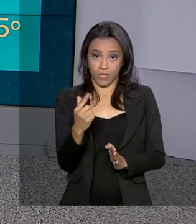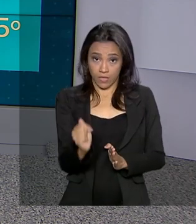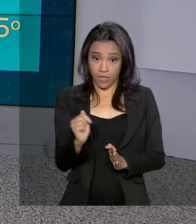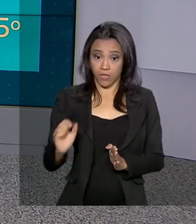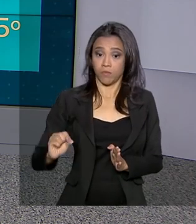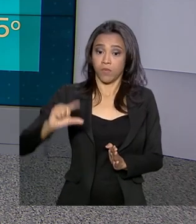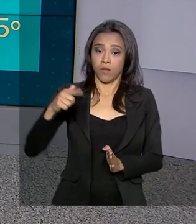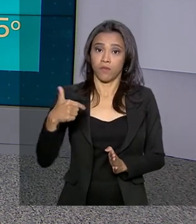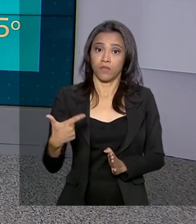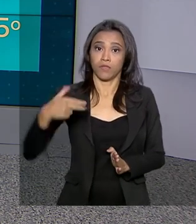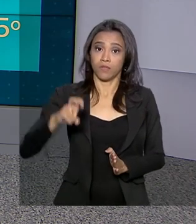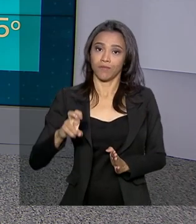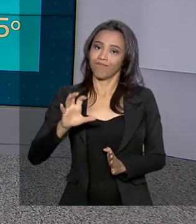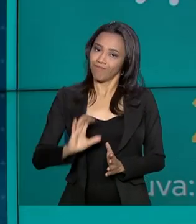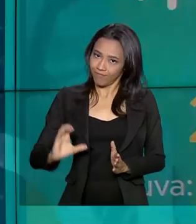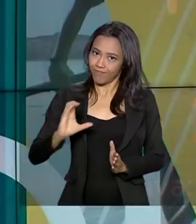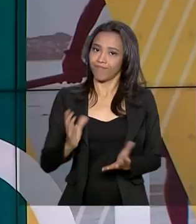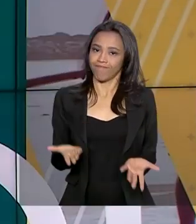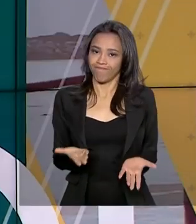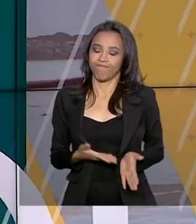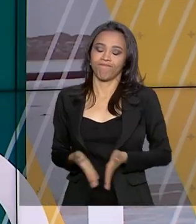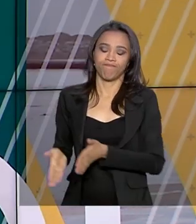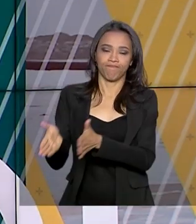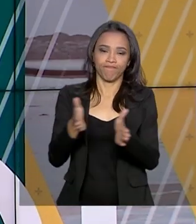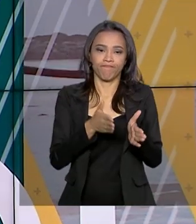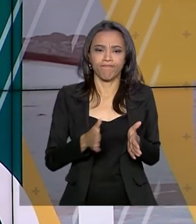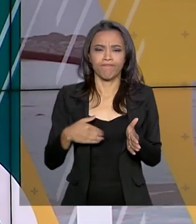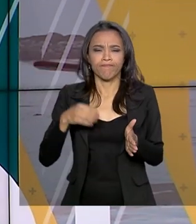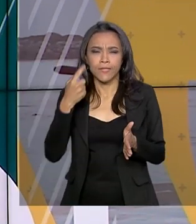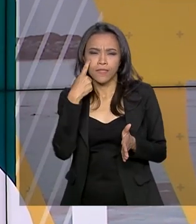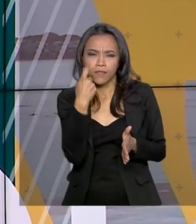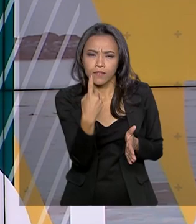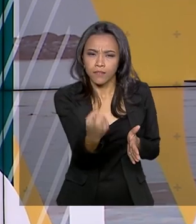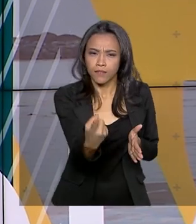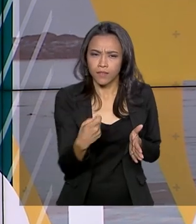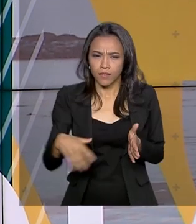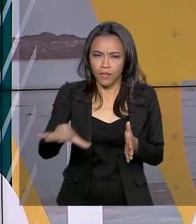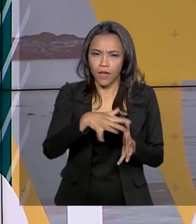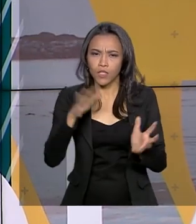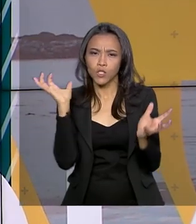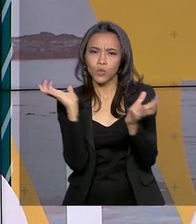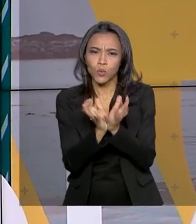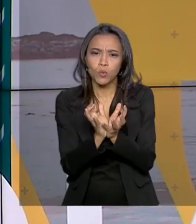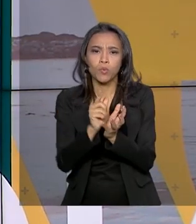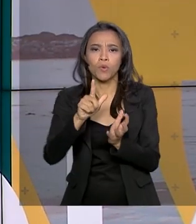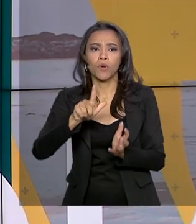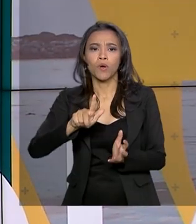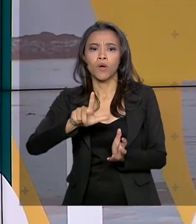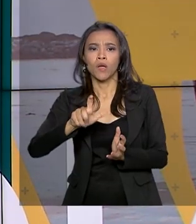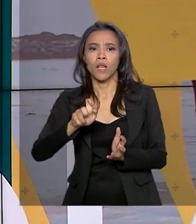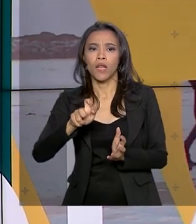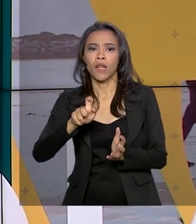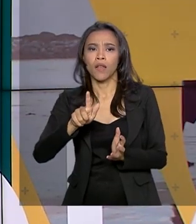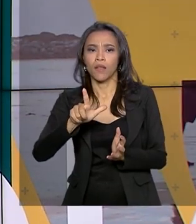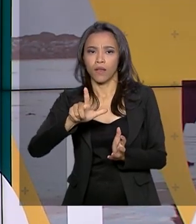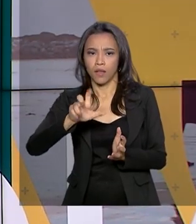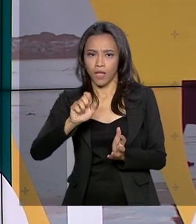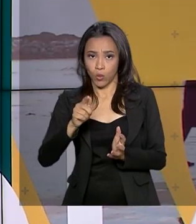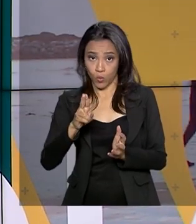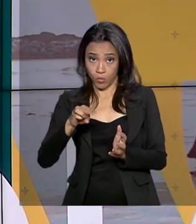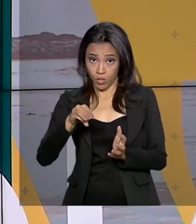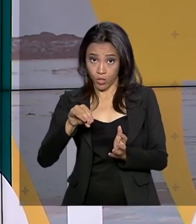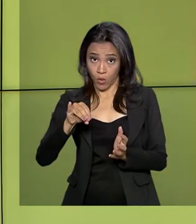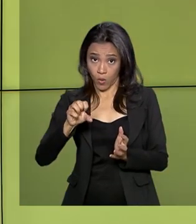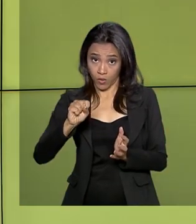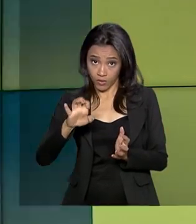máxima de 25 graus. Quem se interessa pela produção de leguminosas secas, também chamadas de pulses, teve a